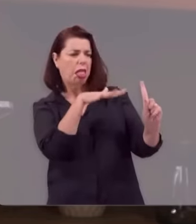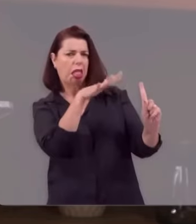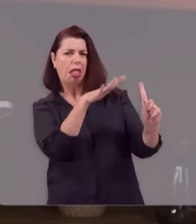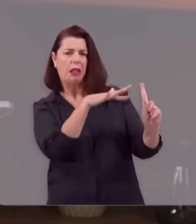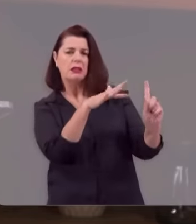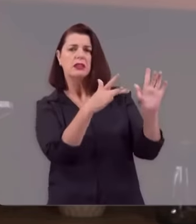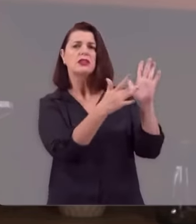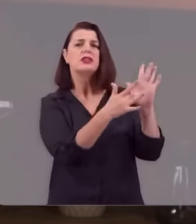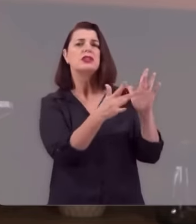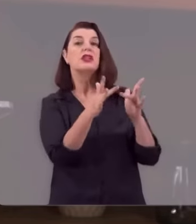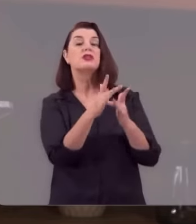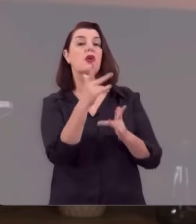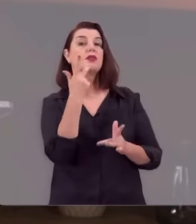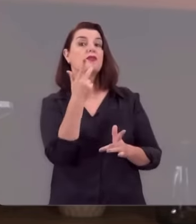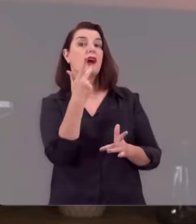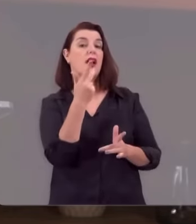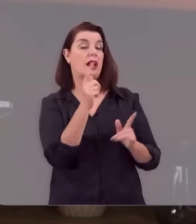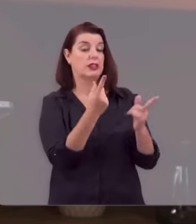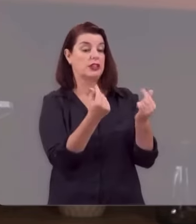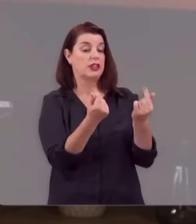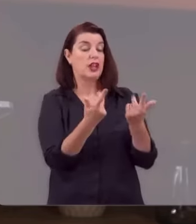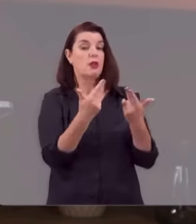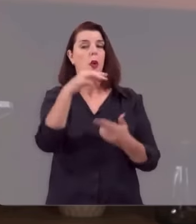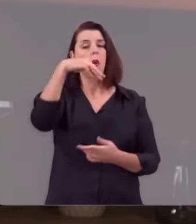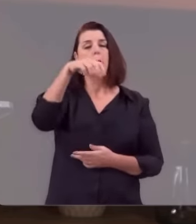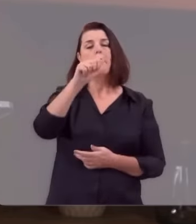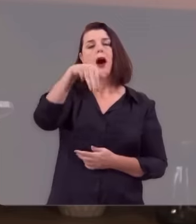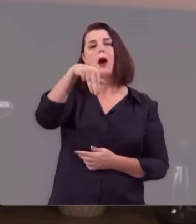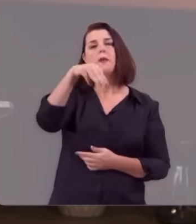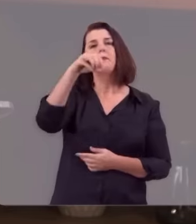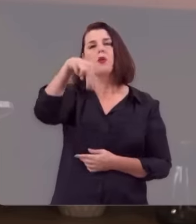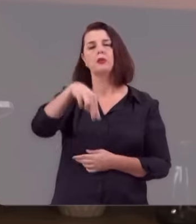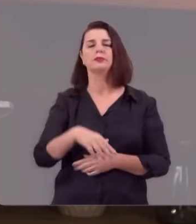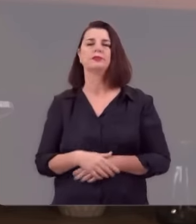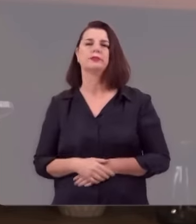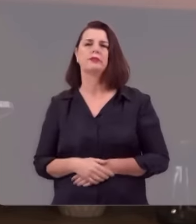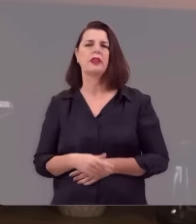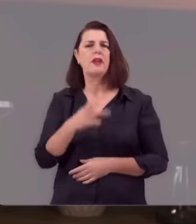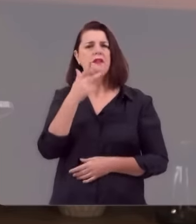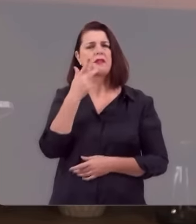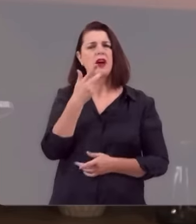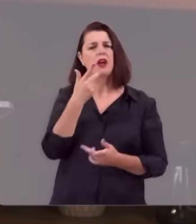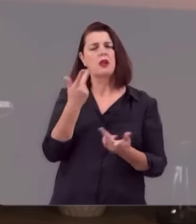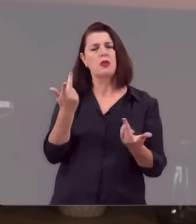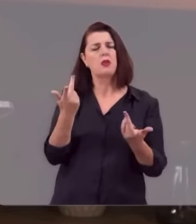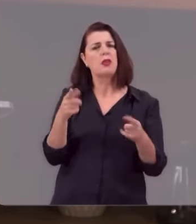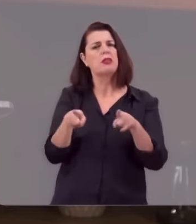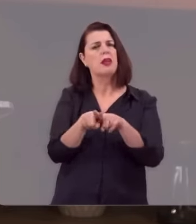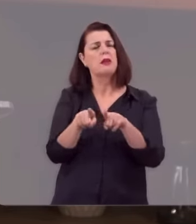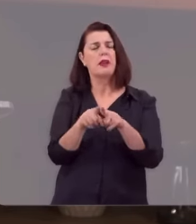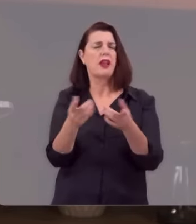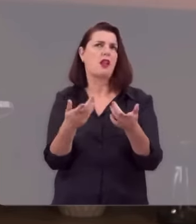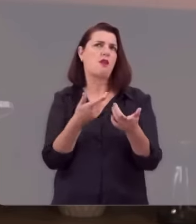Jesus chamou dinheiro de mamon e disse mais, Jesus não chamou o